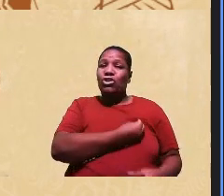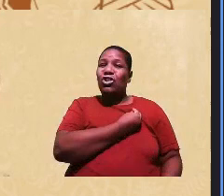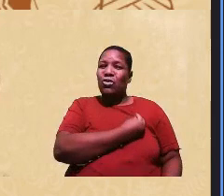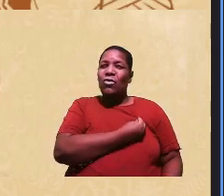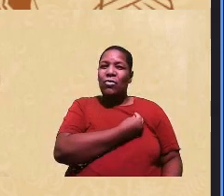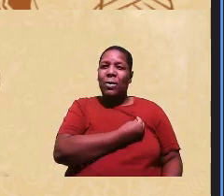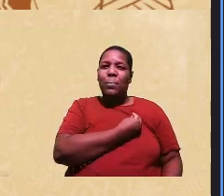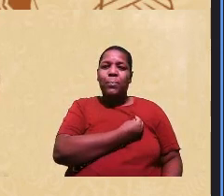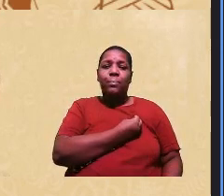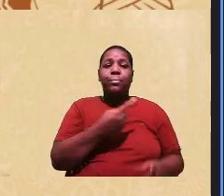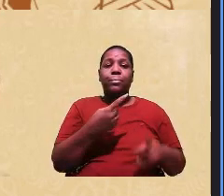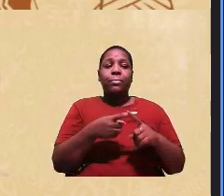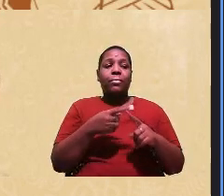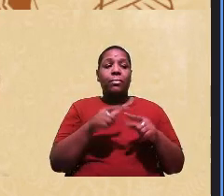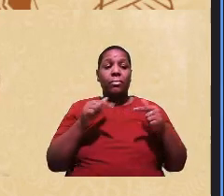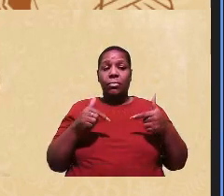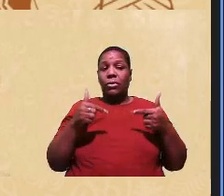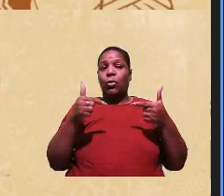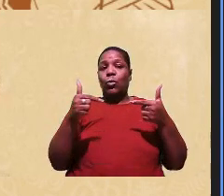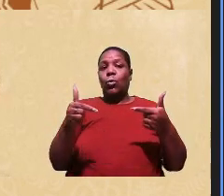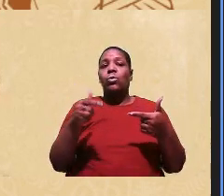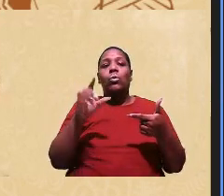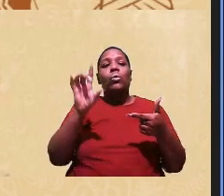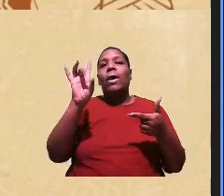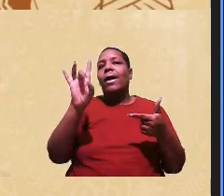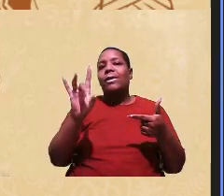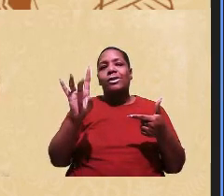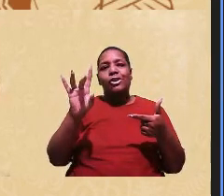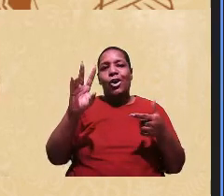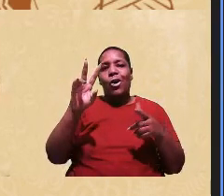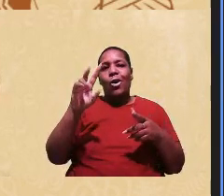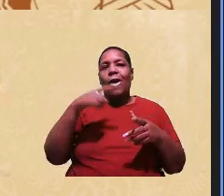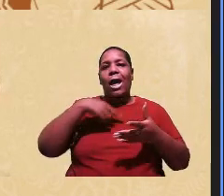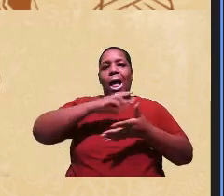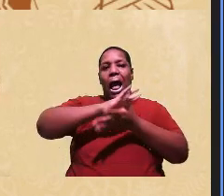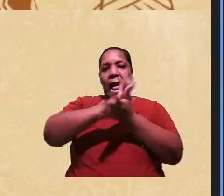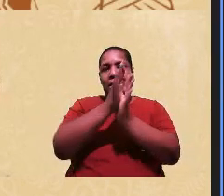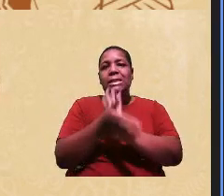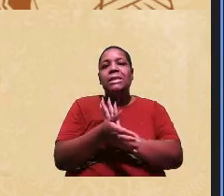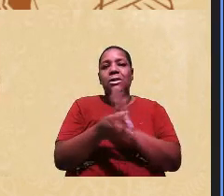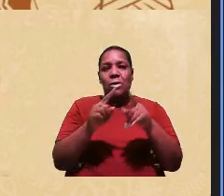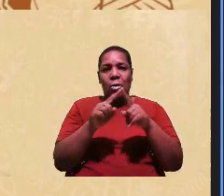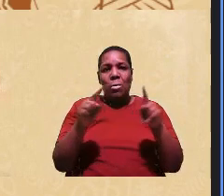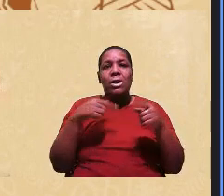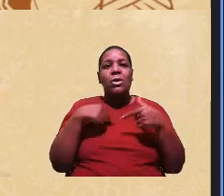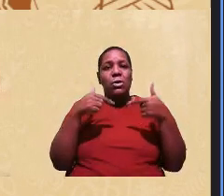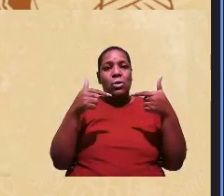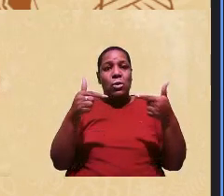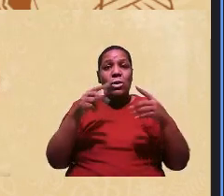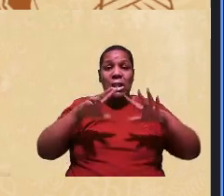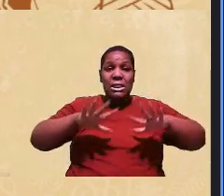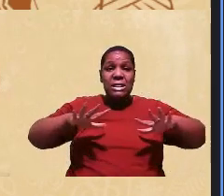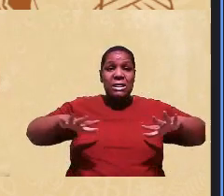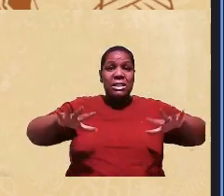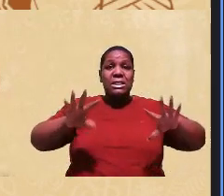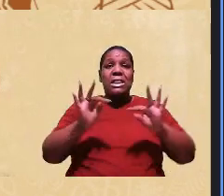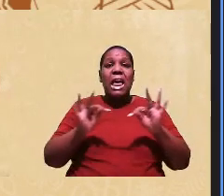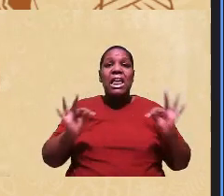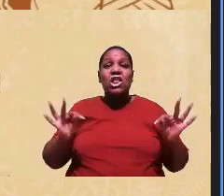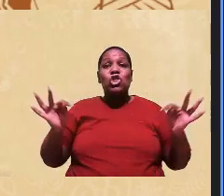porque a nossa luta também não é só uma luta contra o racismo mas é uma luta também dos nossos territórios e aí a gente vai ter